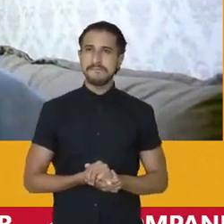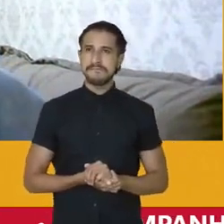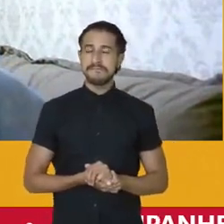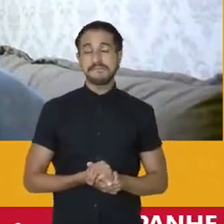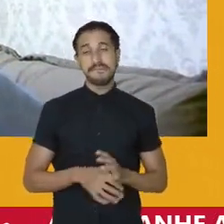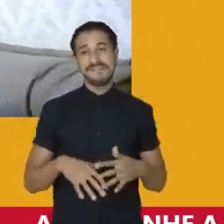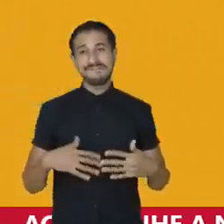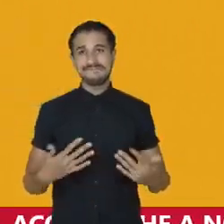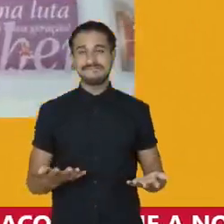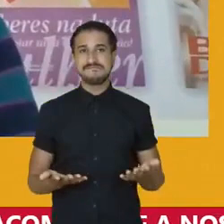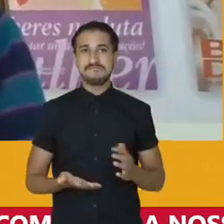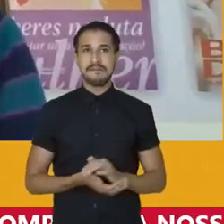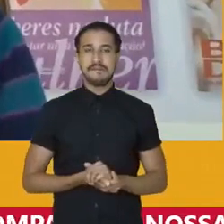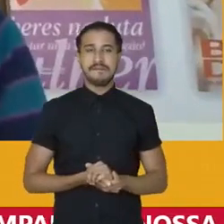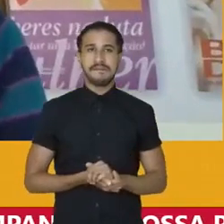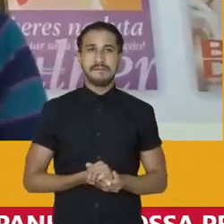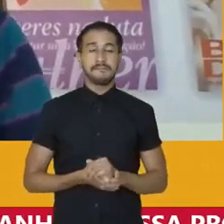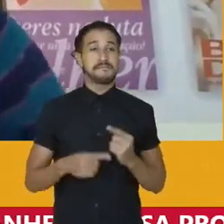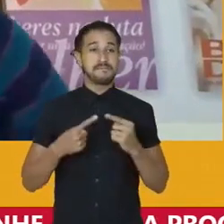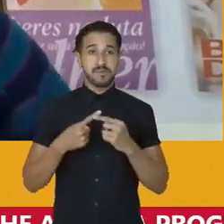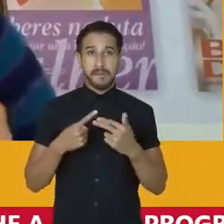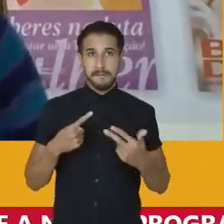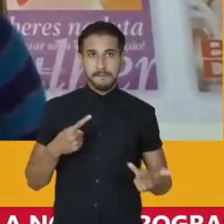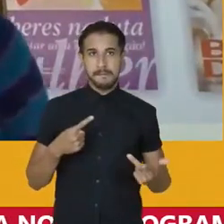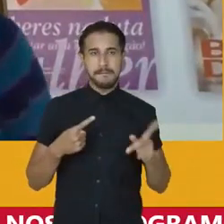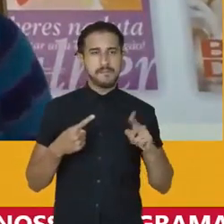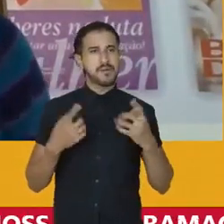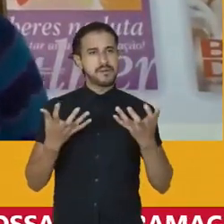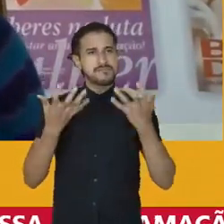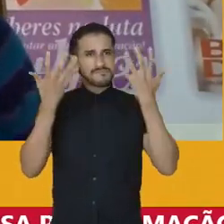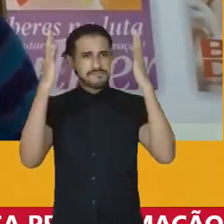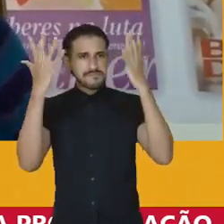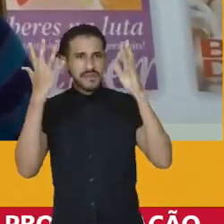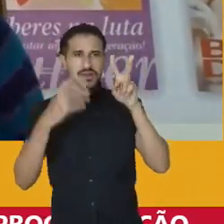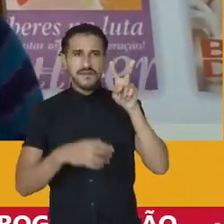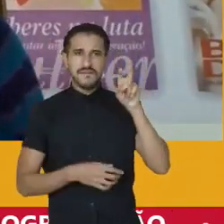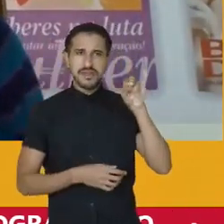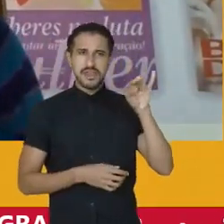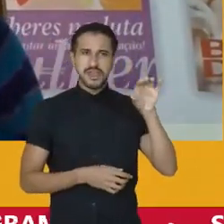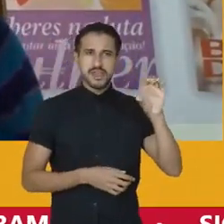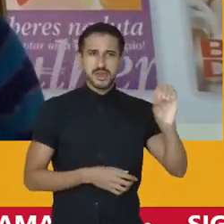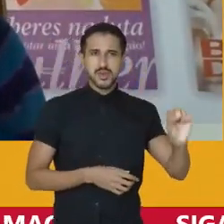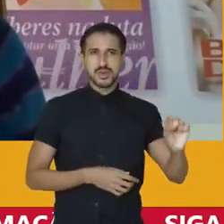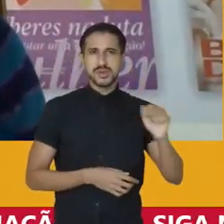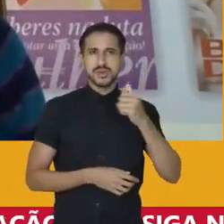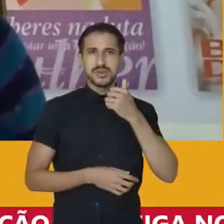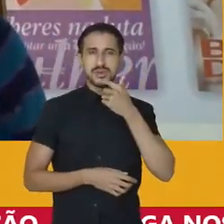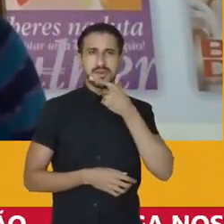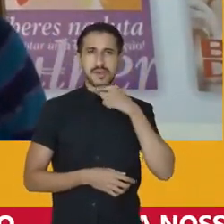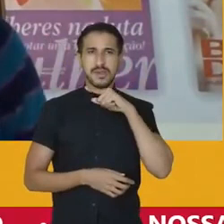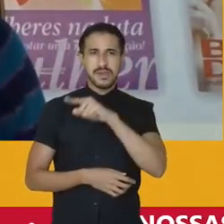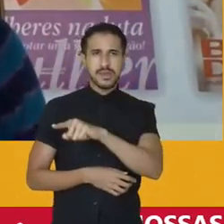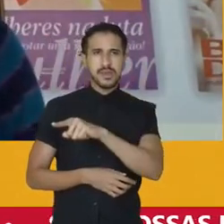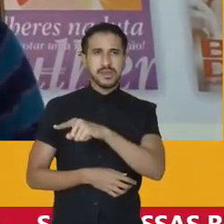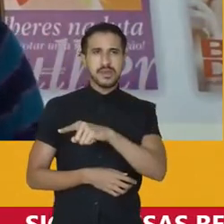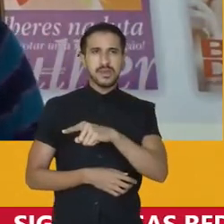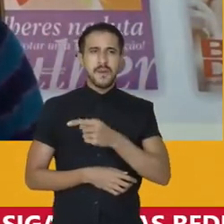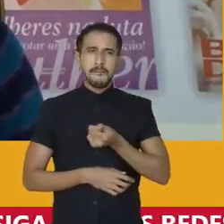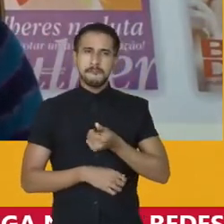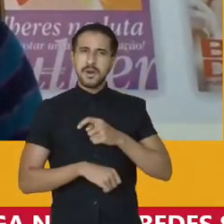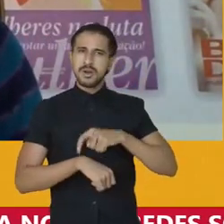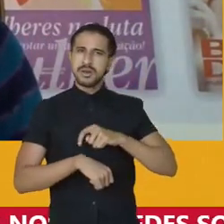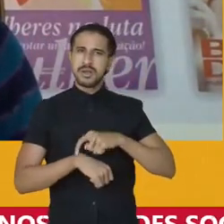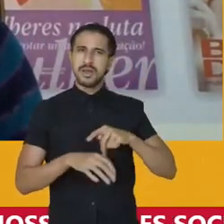Bom, primeiro, quero parabenizar aqui o Vinícius, porque ele, com muito pouco